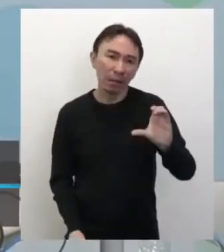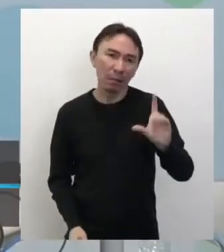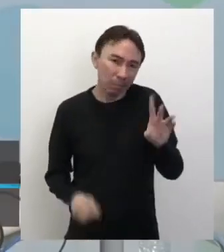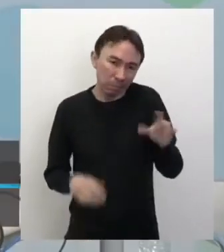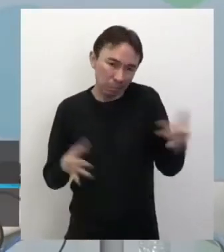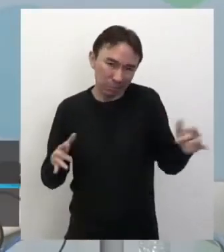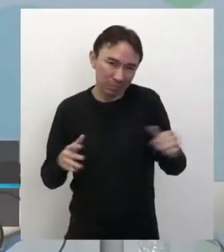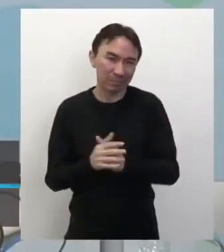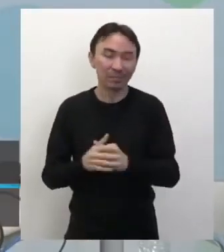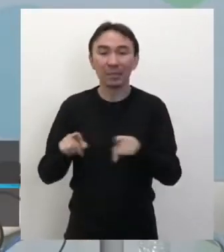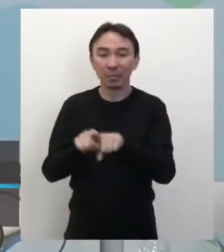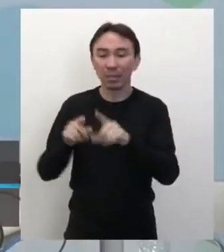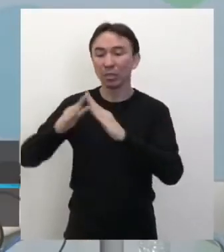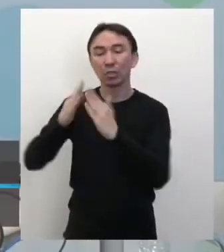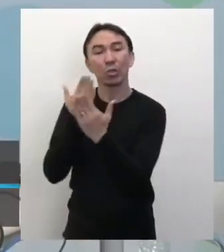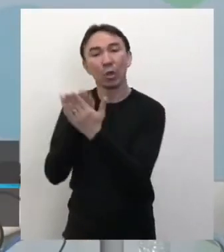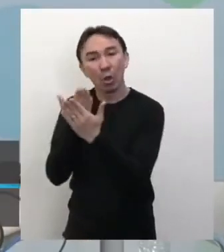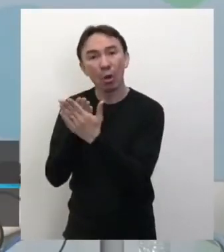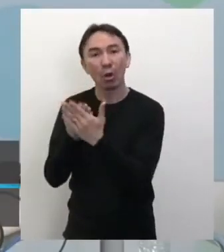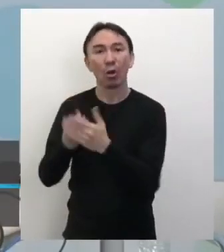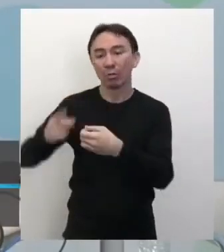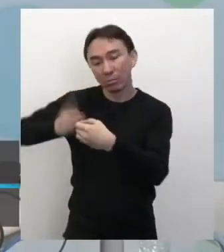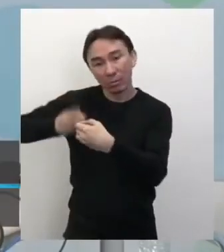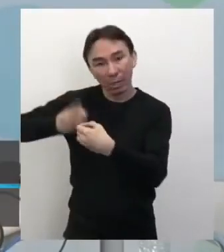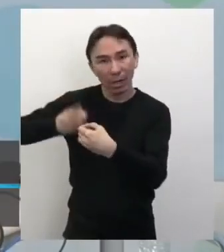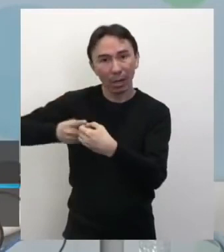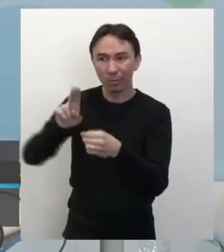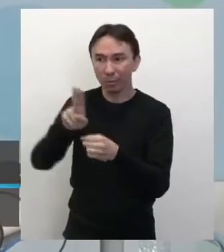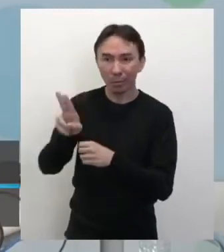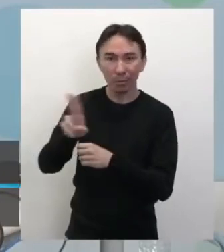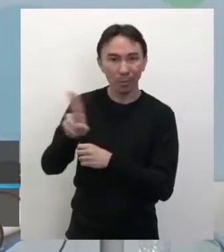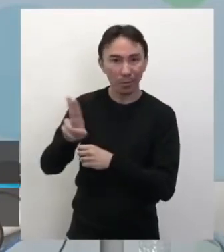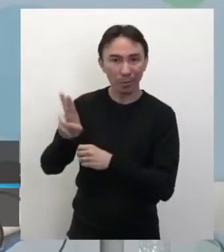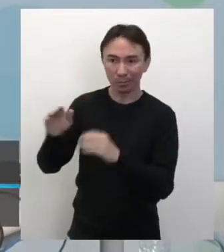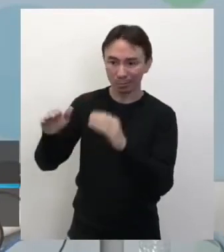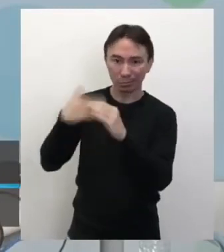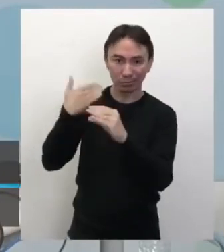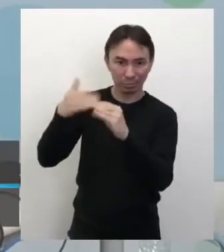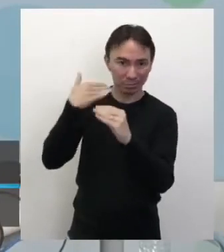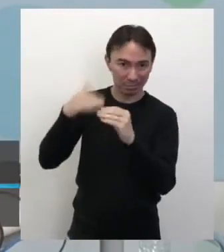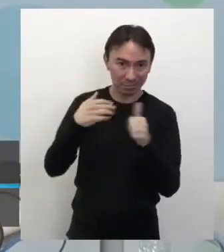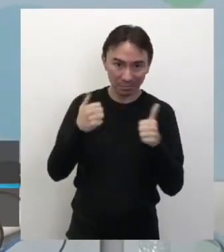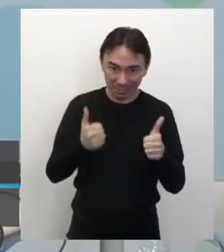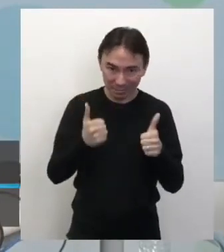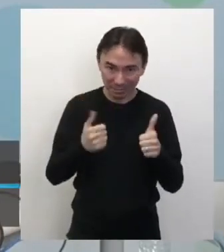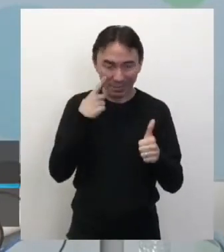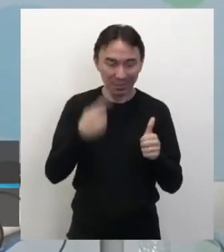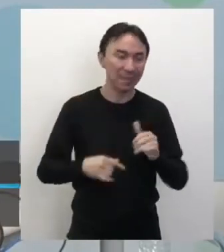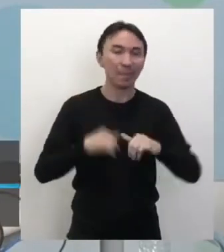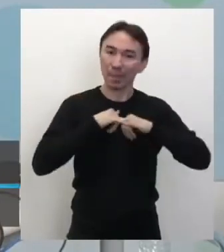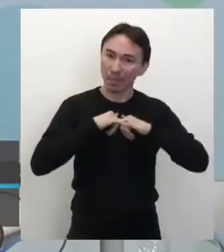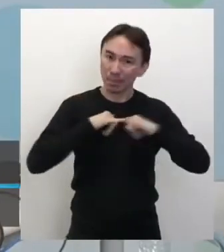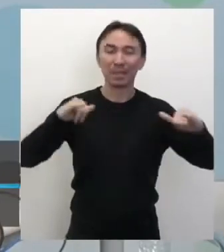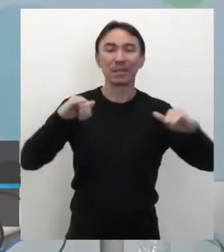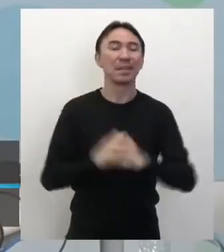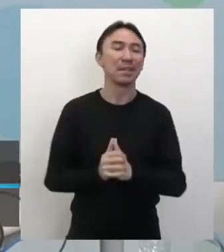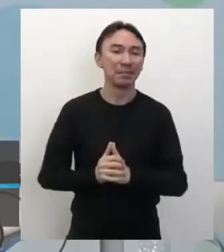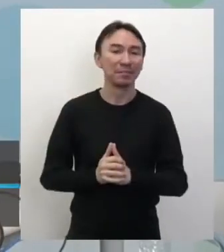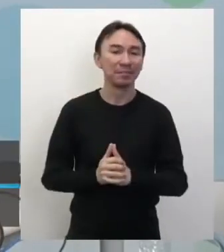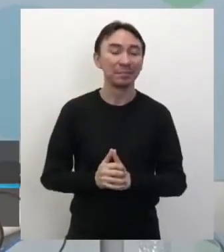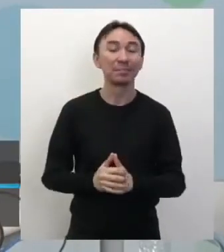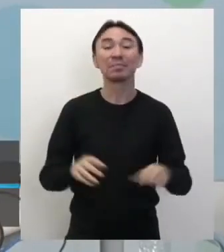escola, a cidade, que aí a gente manda um abraço também para todos aí que estão nos assistindo, assistindo a nossa transmissão. Quero aproveitar aqui para dar alguns